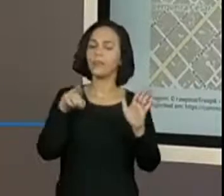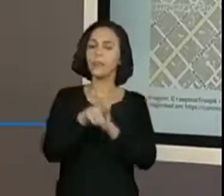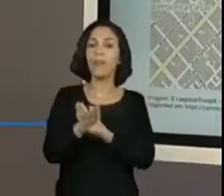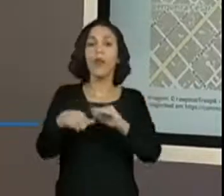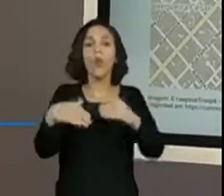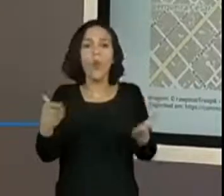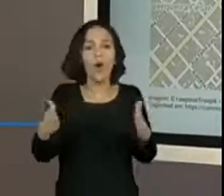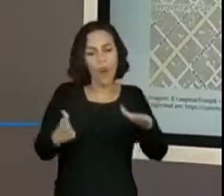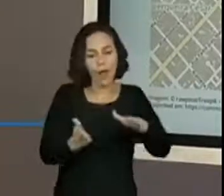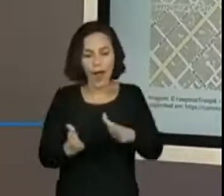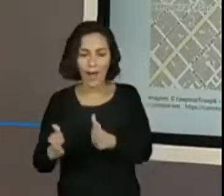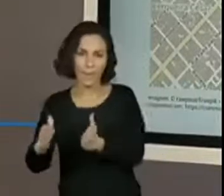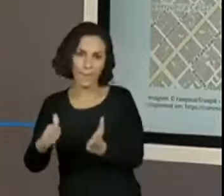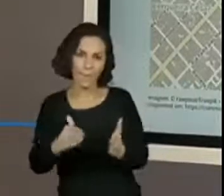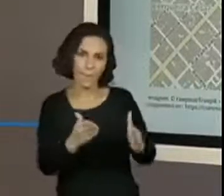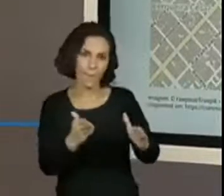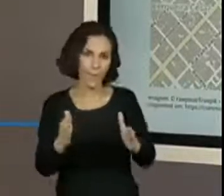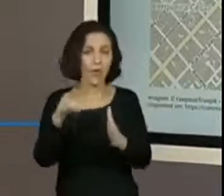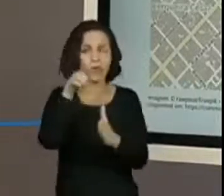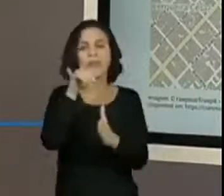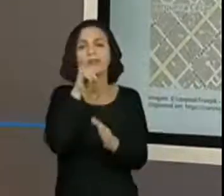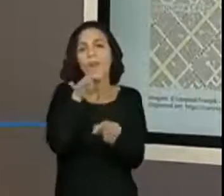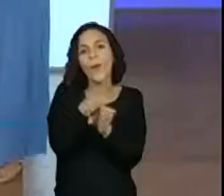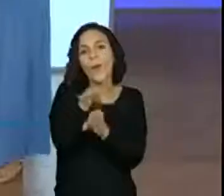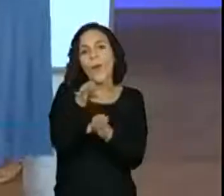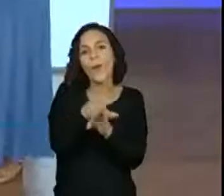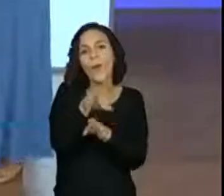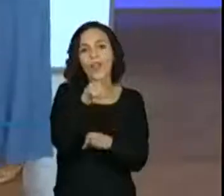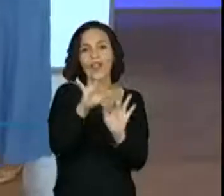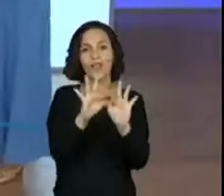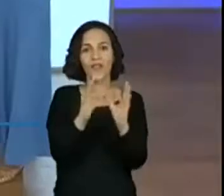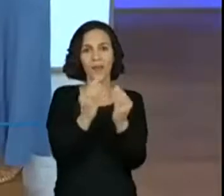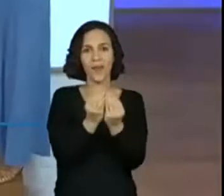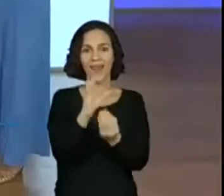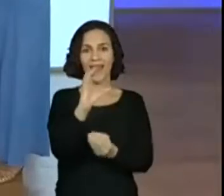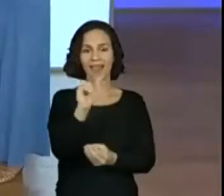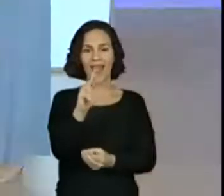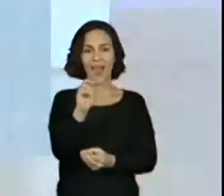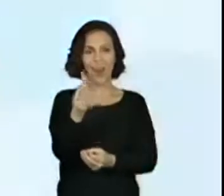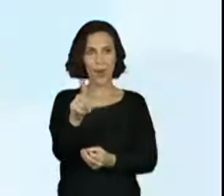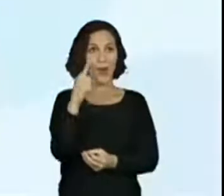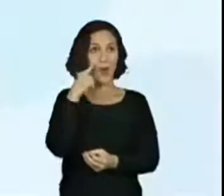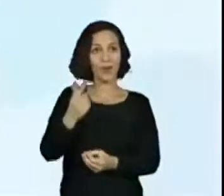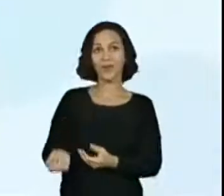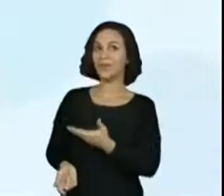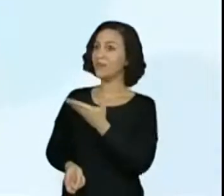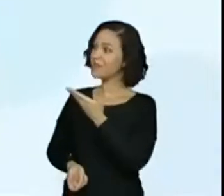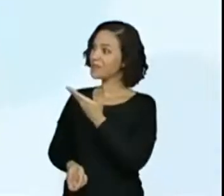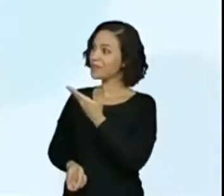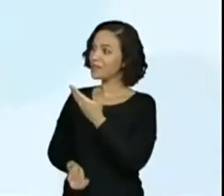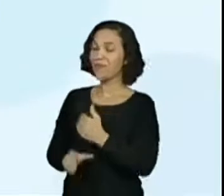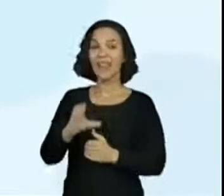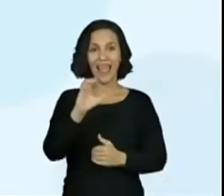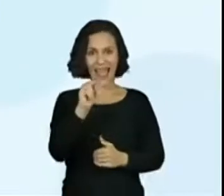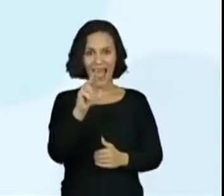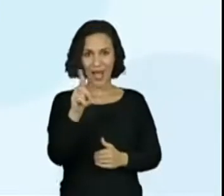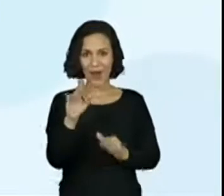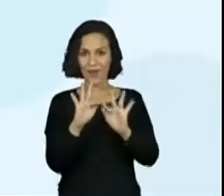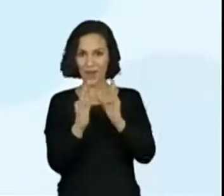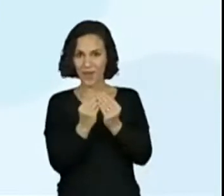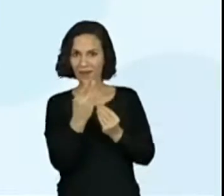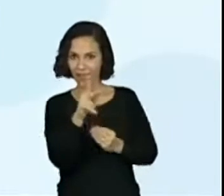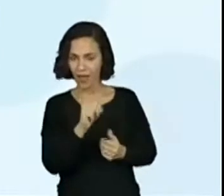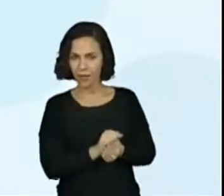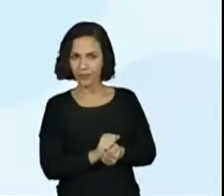que direções, como você orientaria a família da Carol, estão vendo aí a família da Carol aqui na nossa tela, que